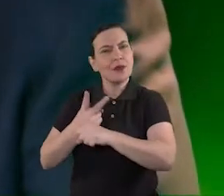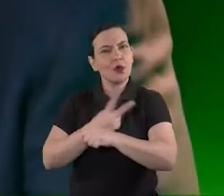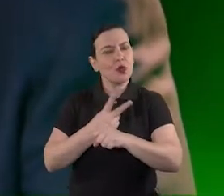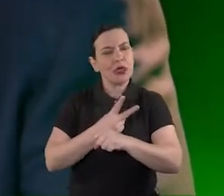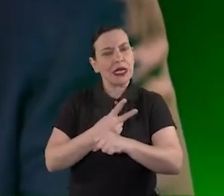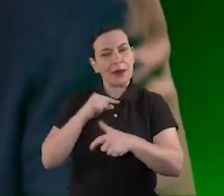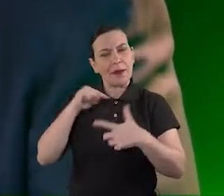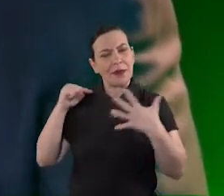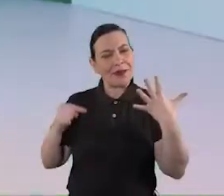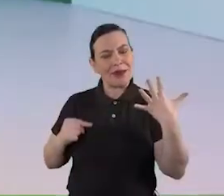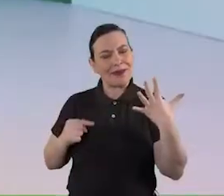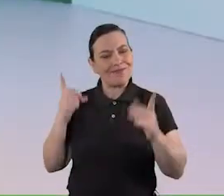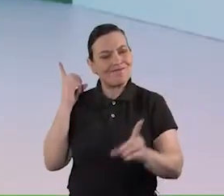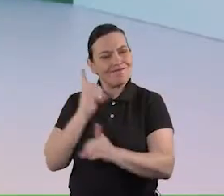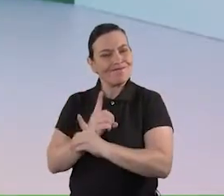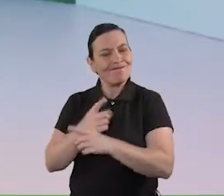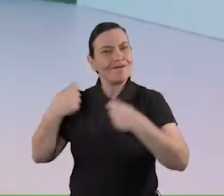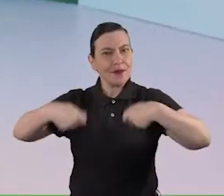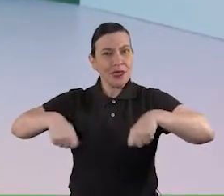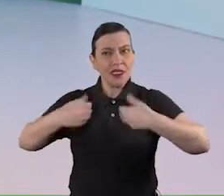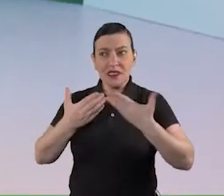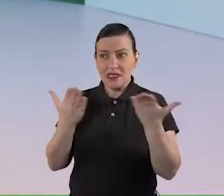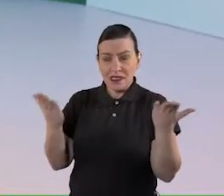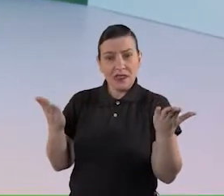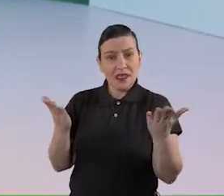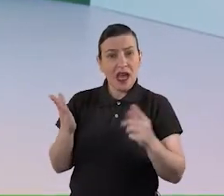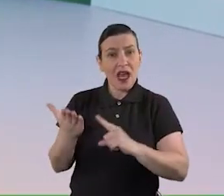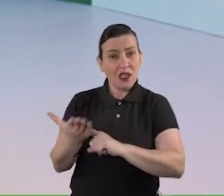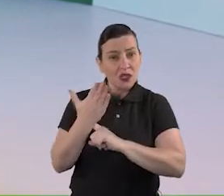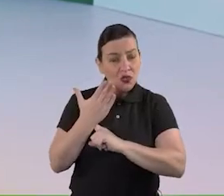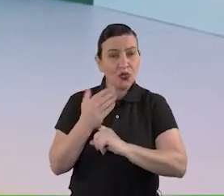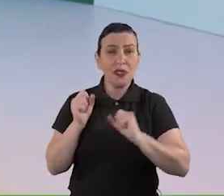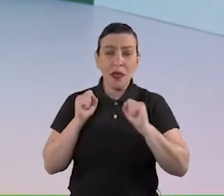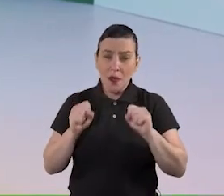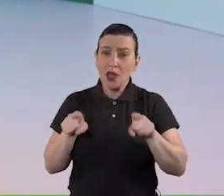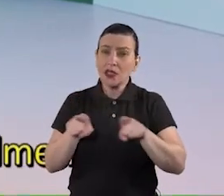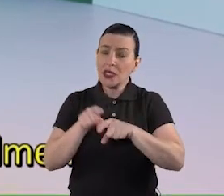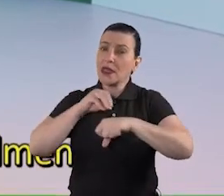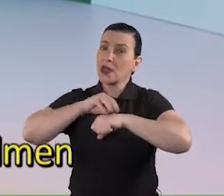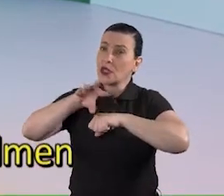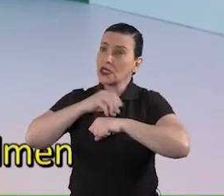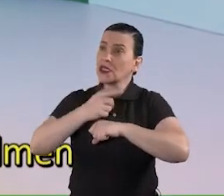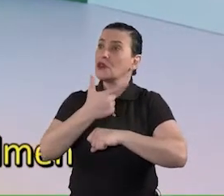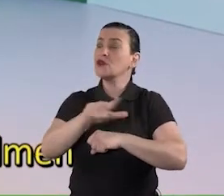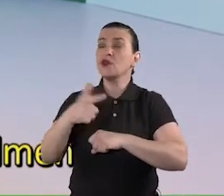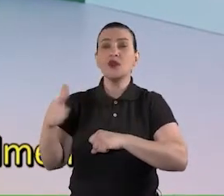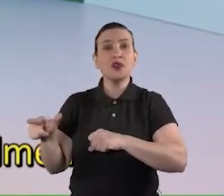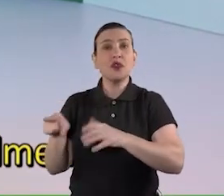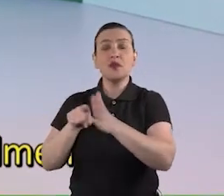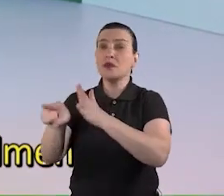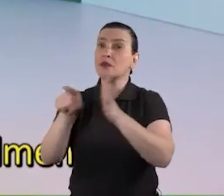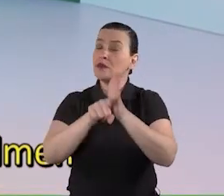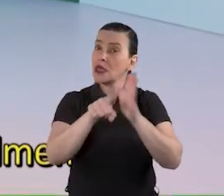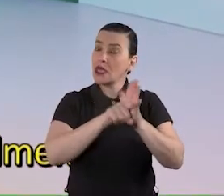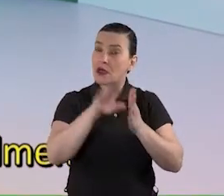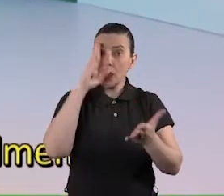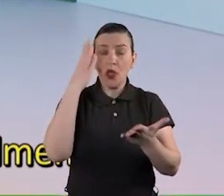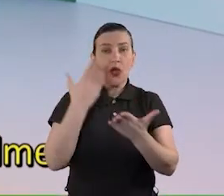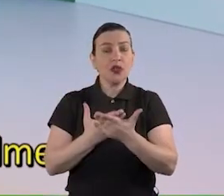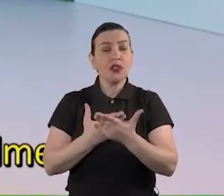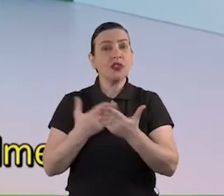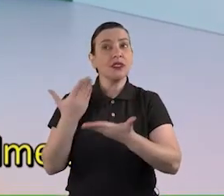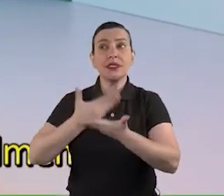necessidades individuais peçam ajuda apropriada procurem a orientação dos outros quando necessário acredito que quando nos